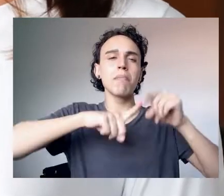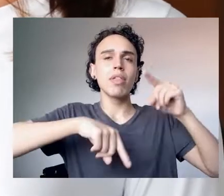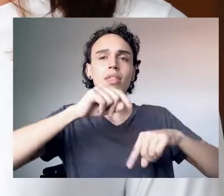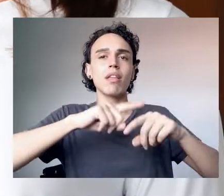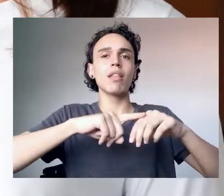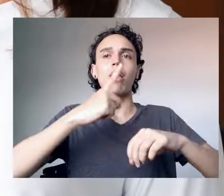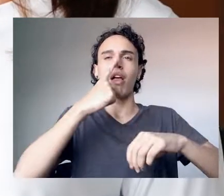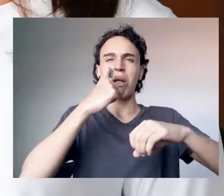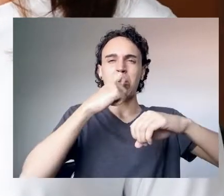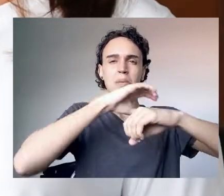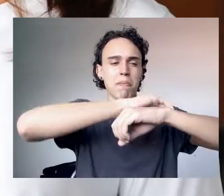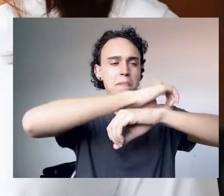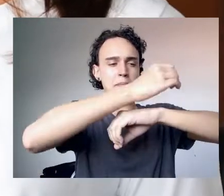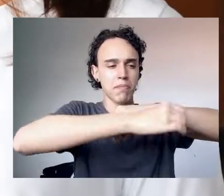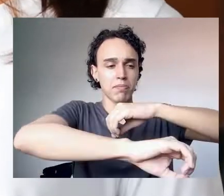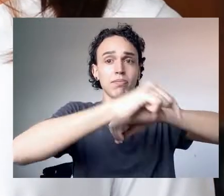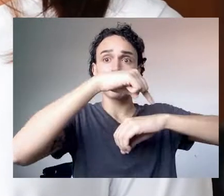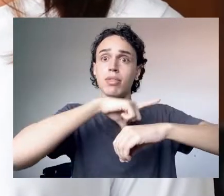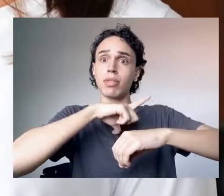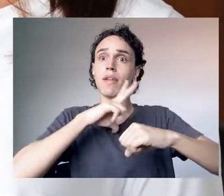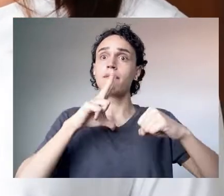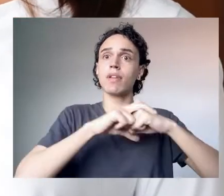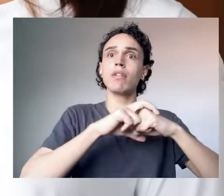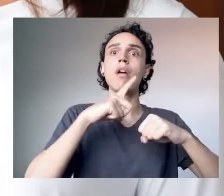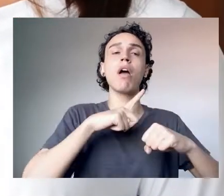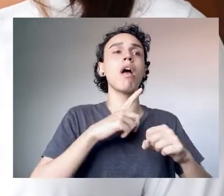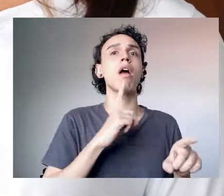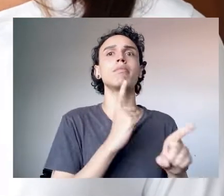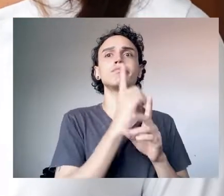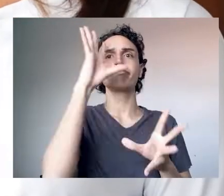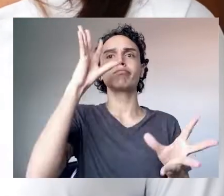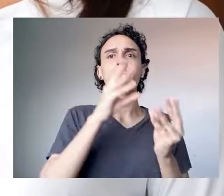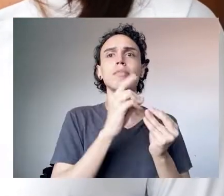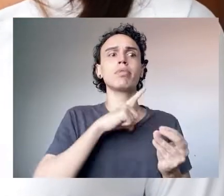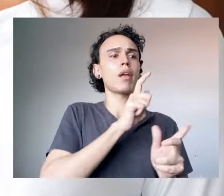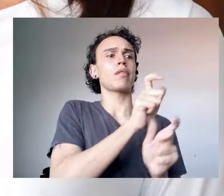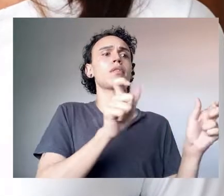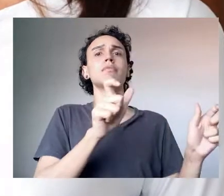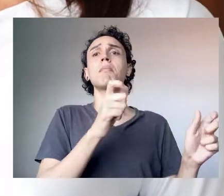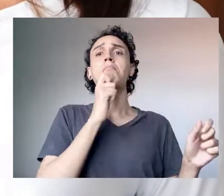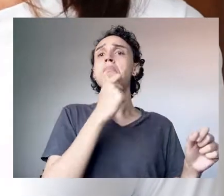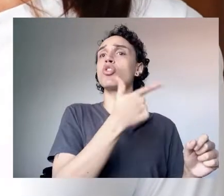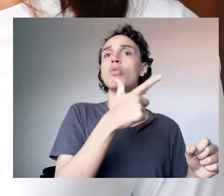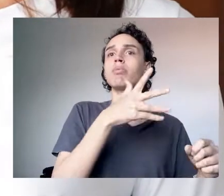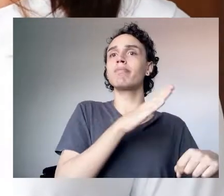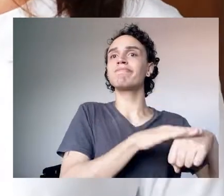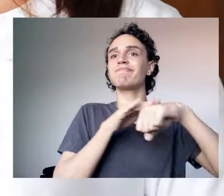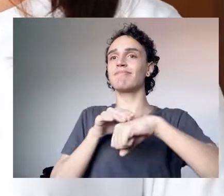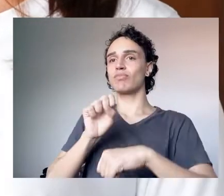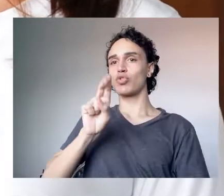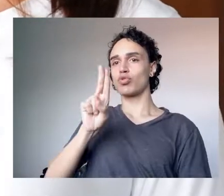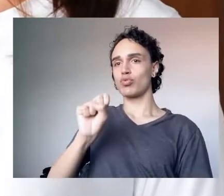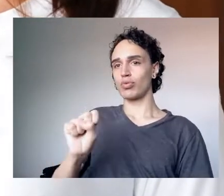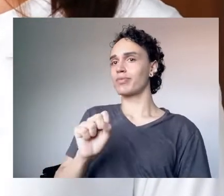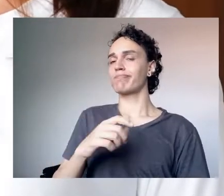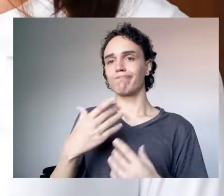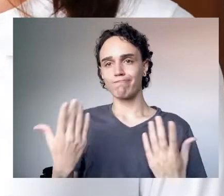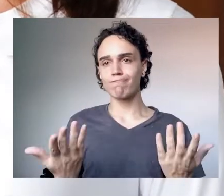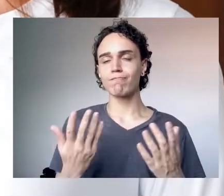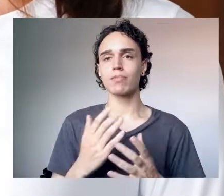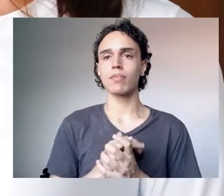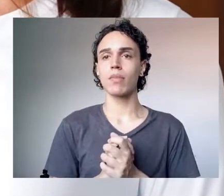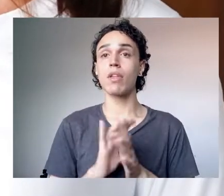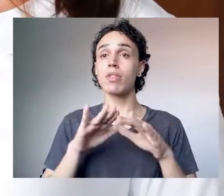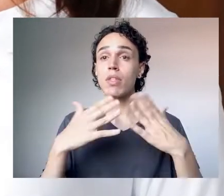esgotos, a gente consegue previamente dizer se existem casos em uma determinada região, mesmo que eles não tenham sido notificados no